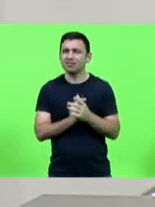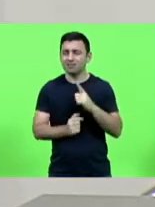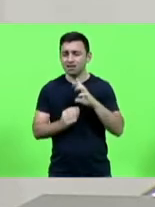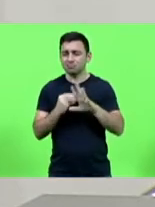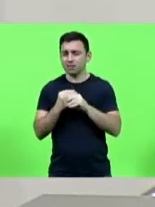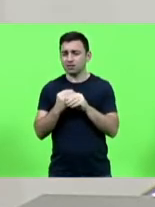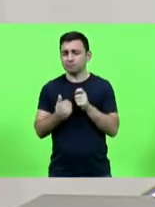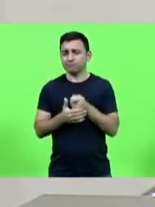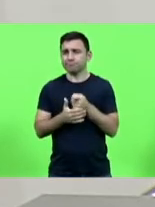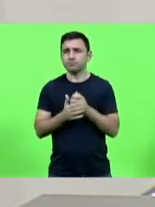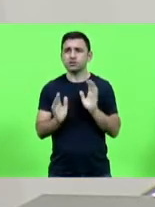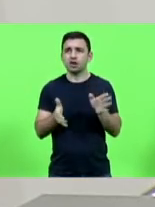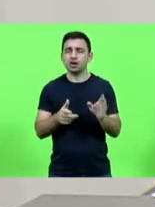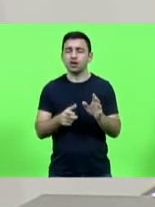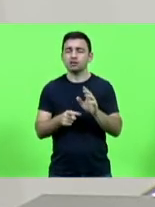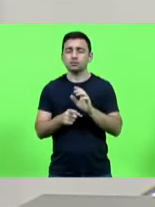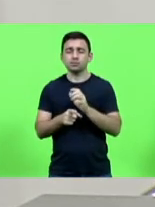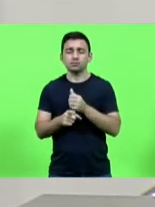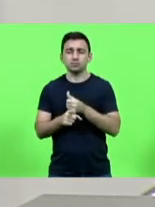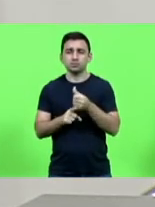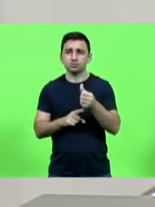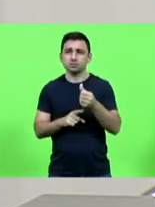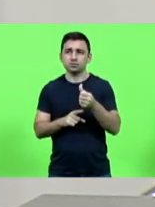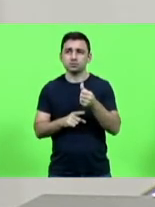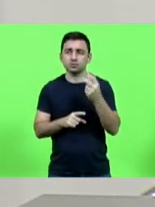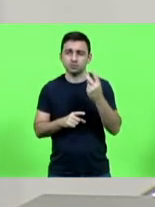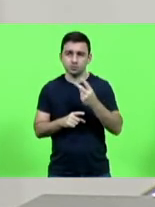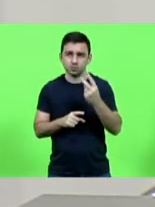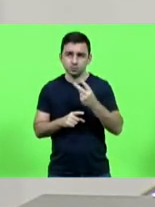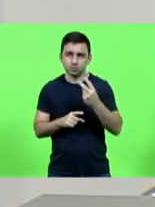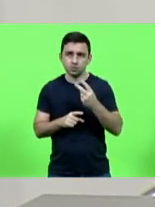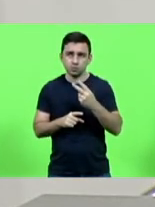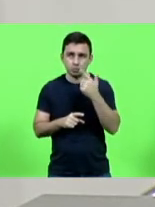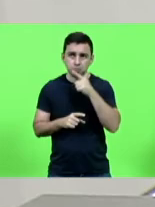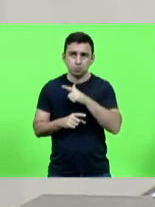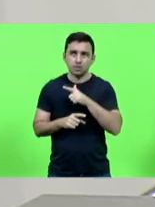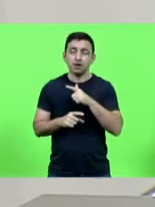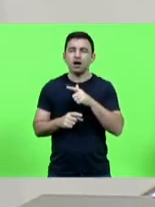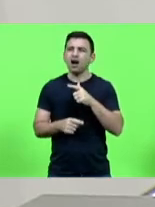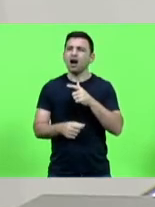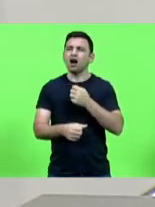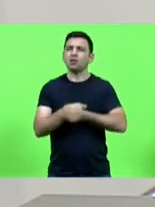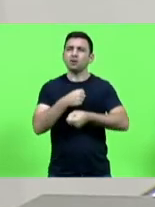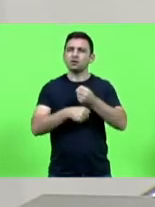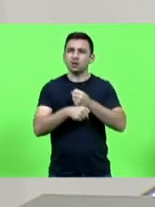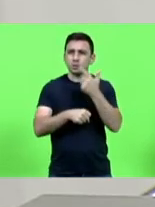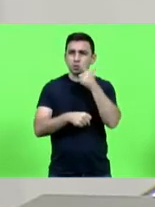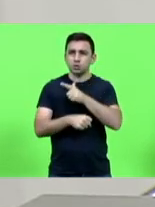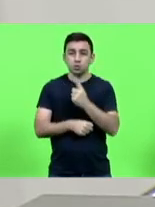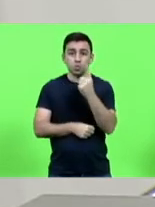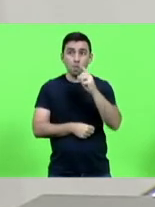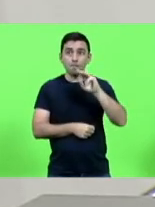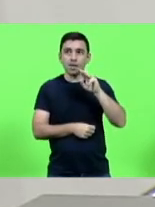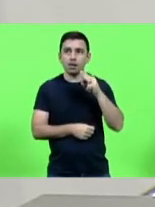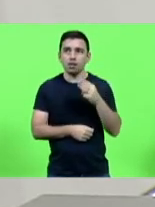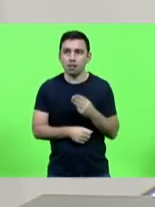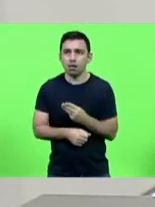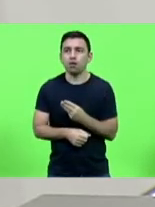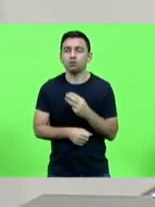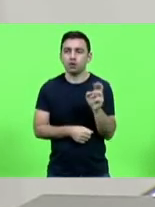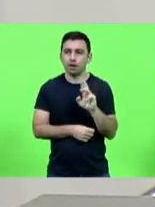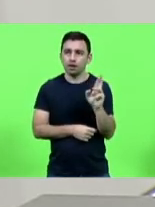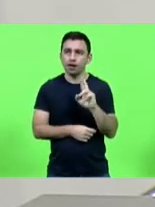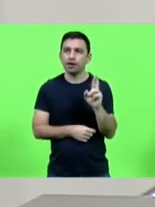para o segundo semestre levamos ano passado quase um milhão entre emendas e principalmente